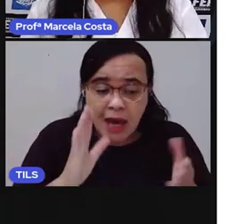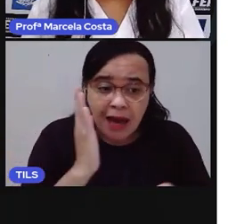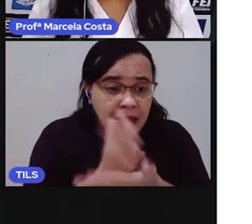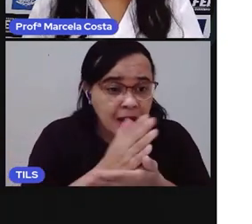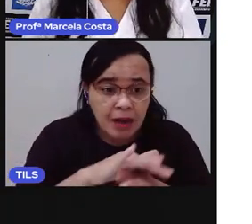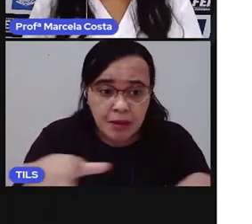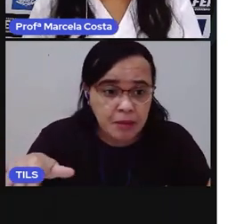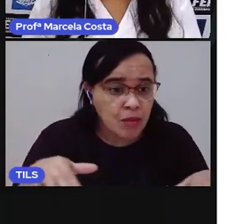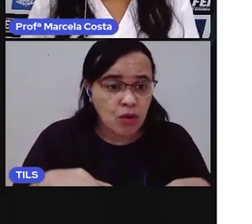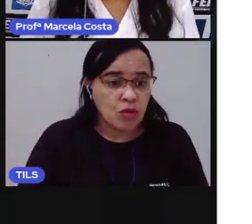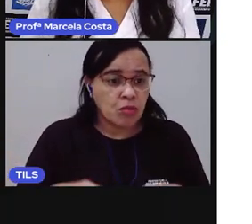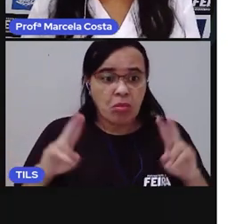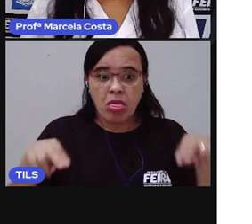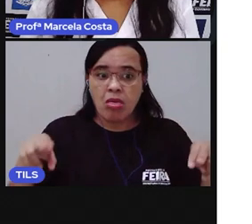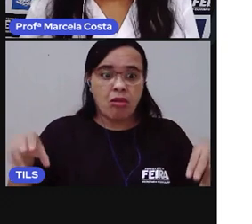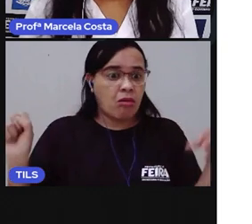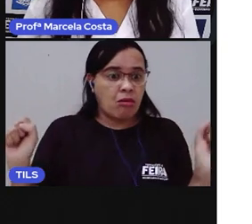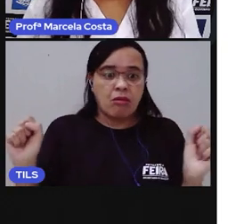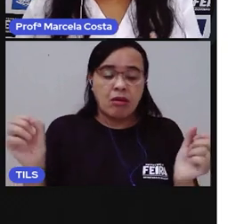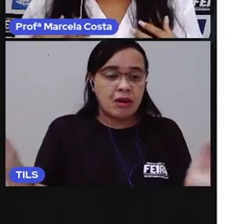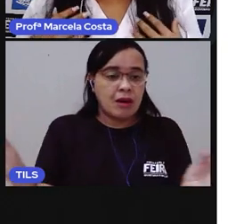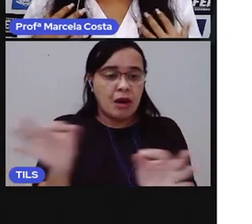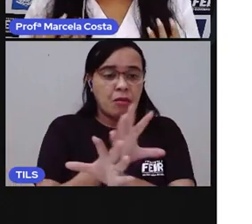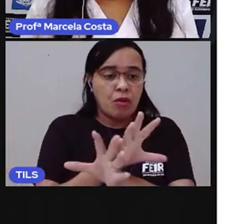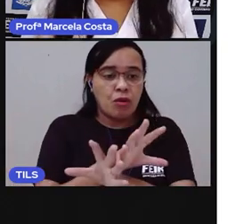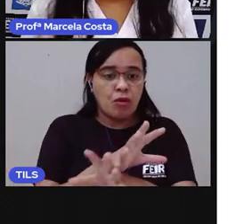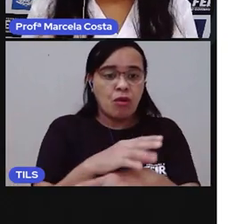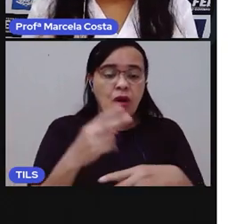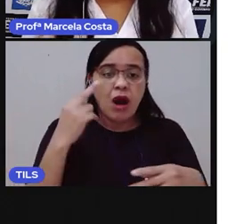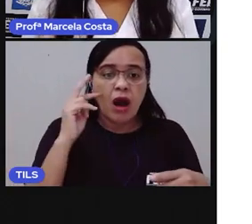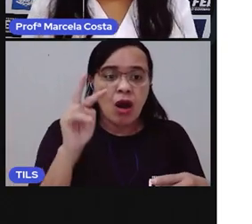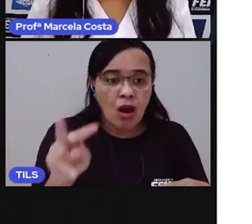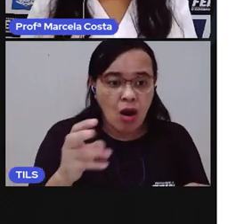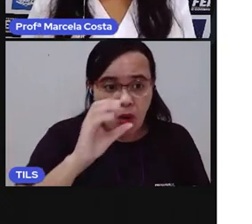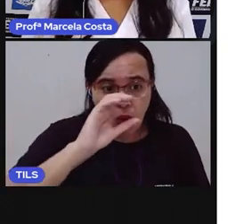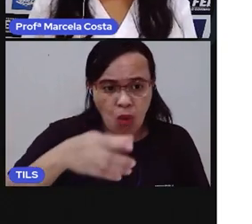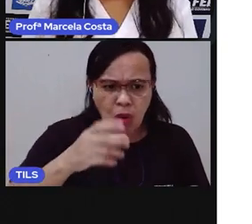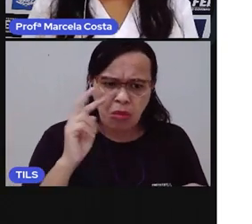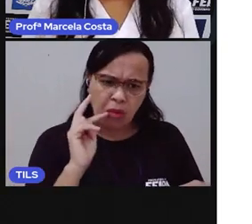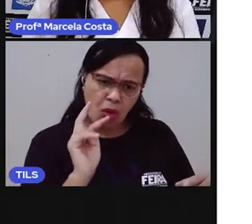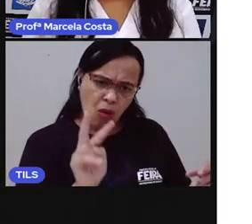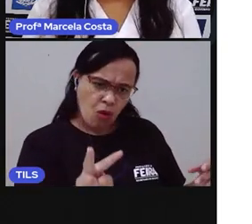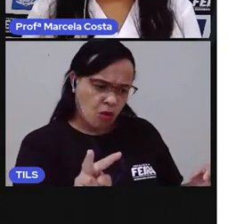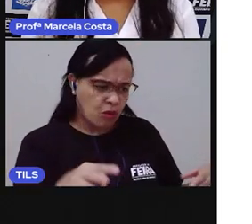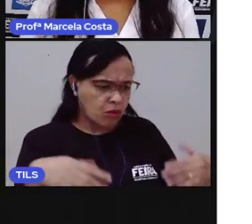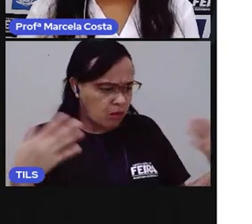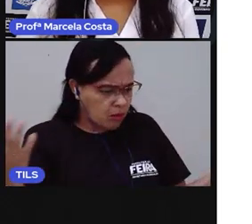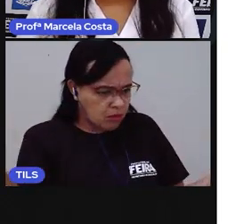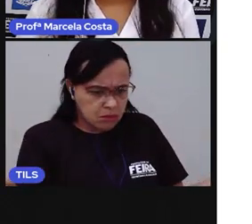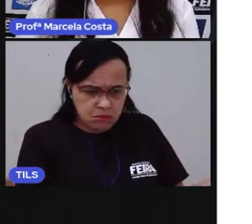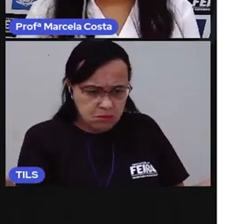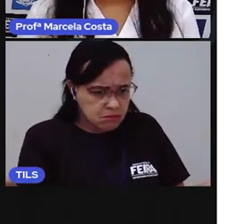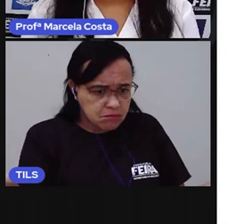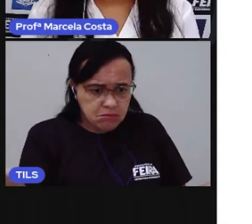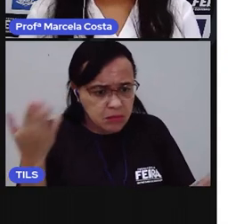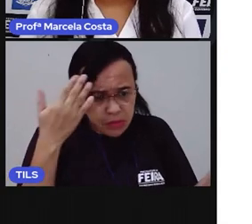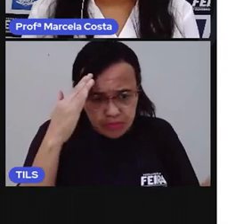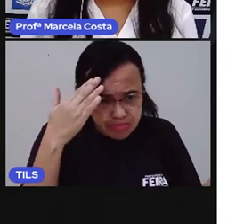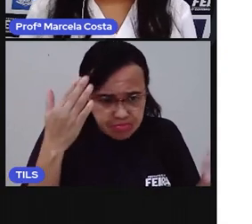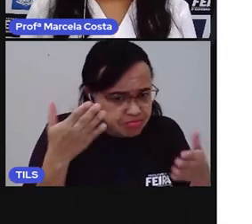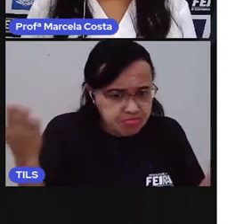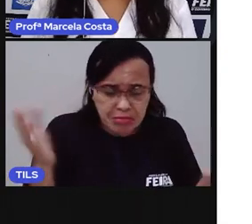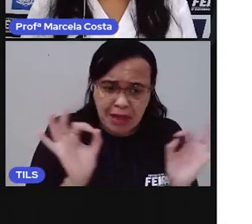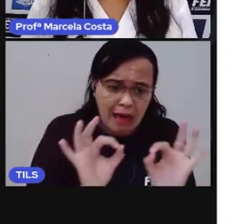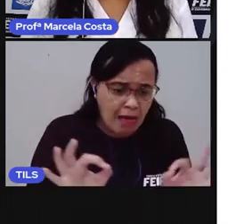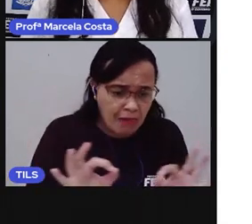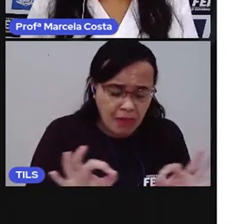ela não tinha mais medo. E o lobo ficou olhando assim pra ela, sem entender por que ela estava sem medo. Por que o medo dela